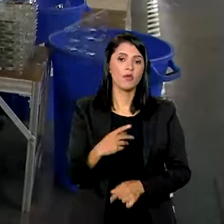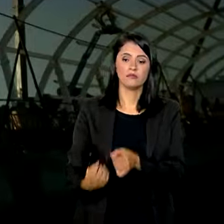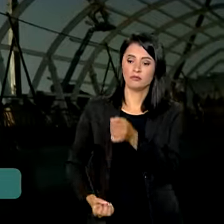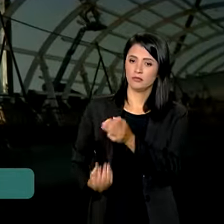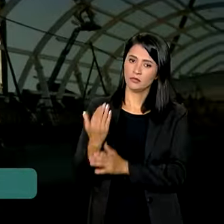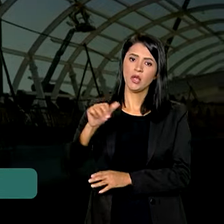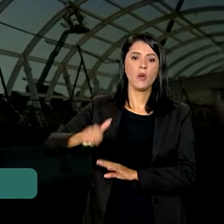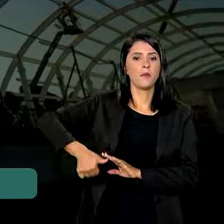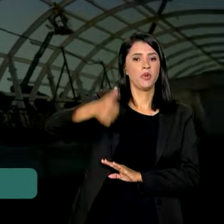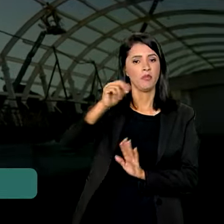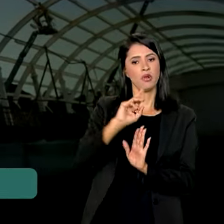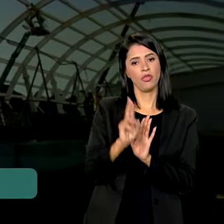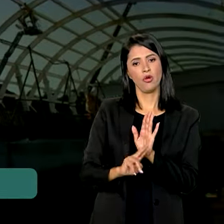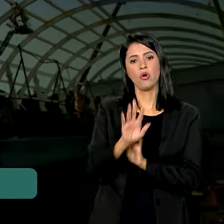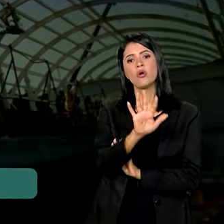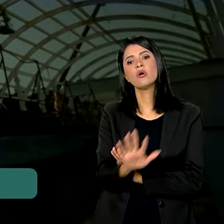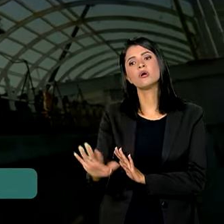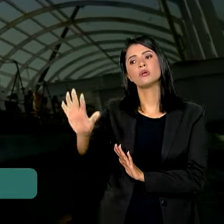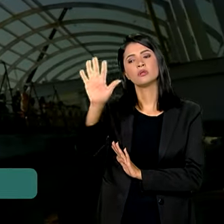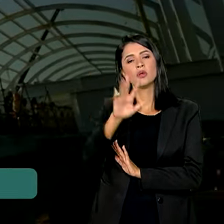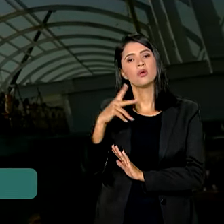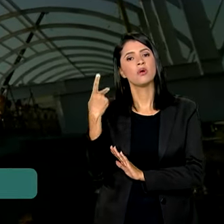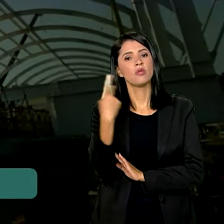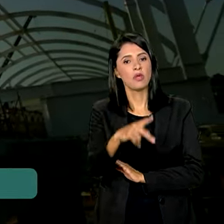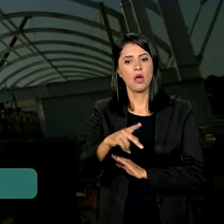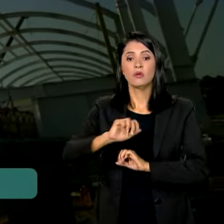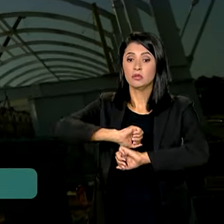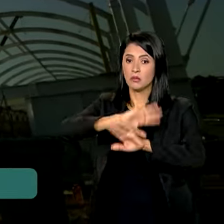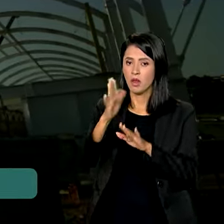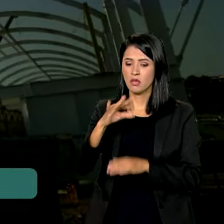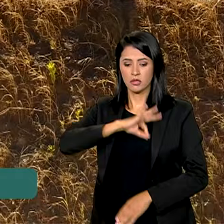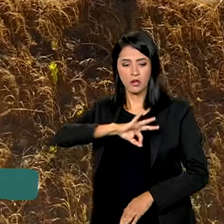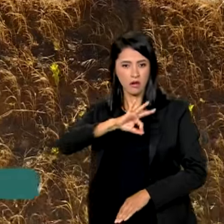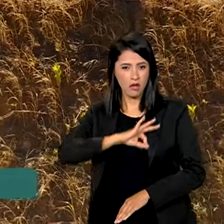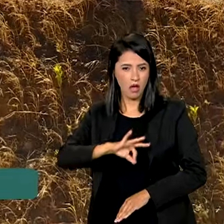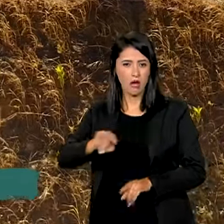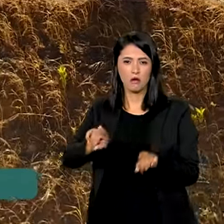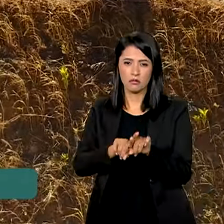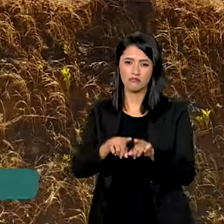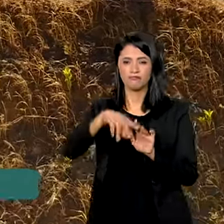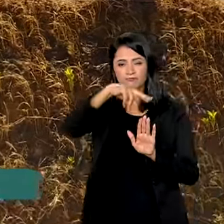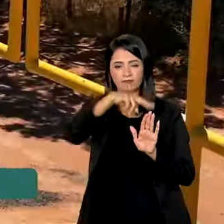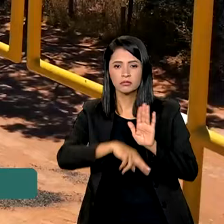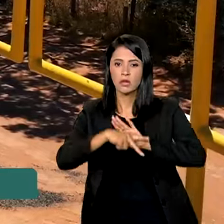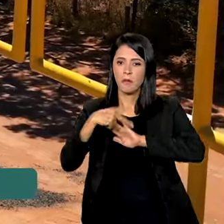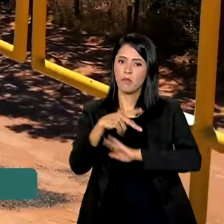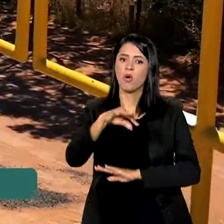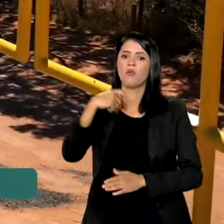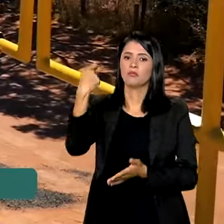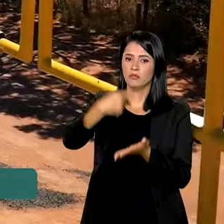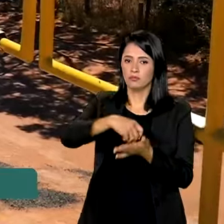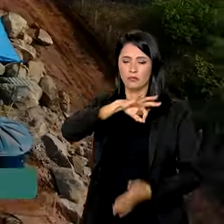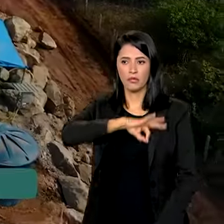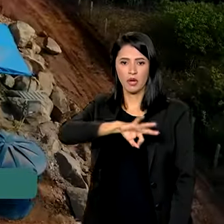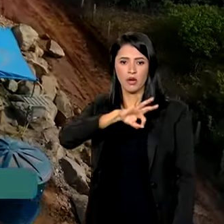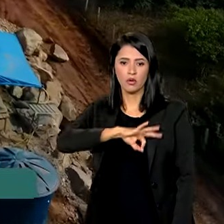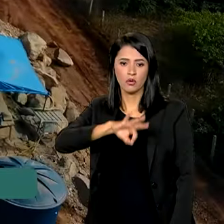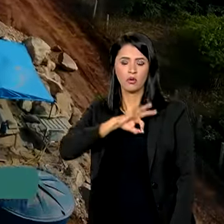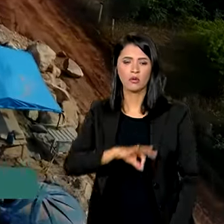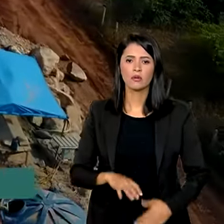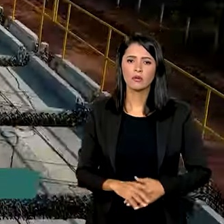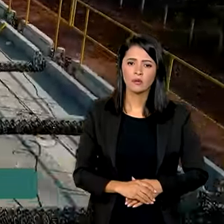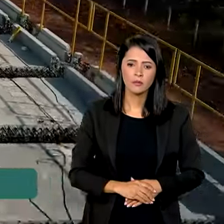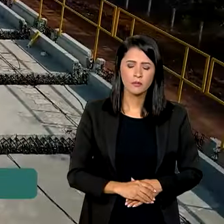o primeiro relatório nacional de transparência salarial e de critérios remuneratórios. Pela